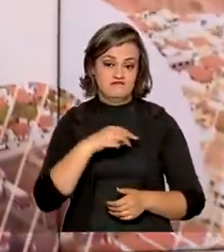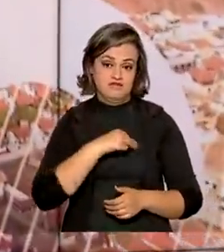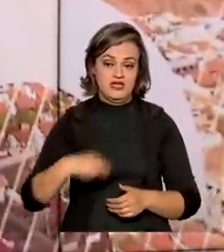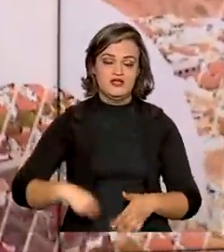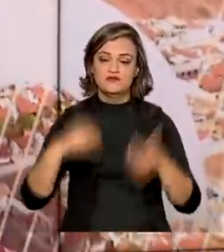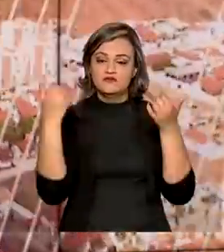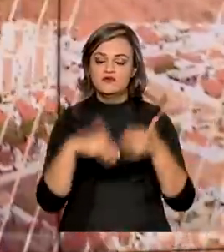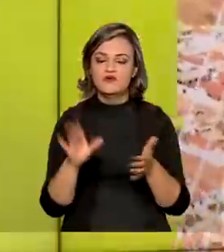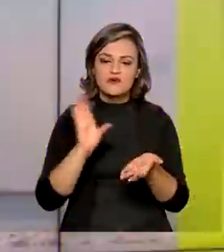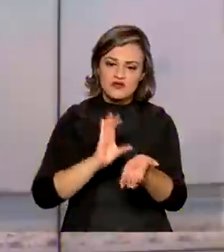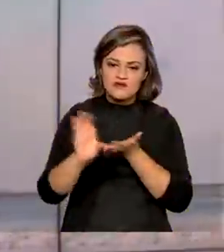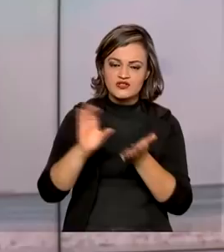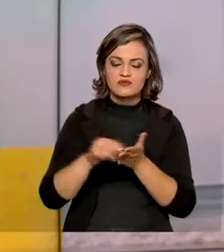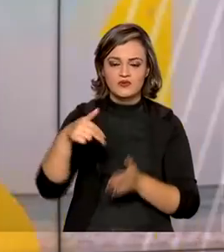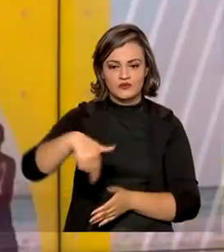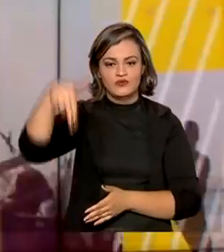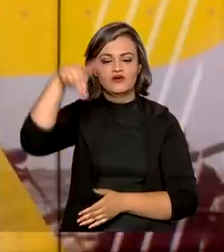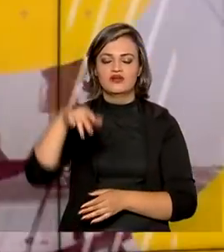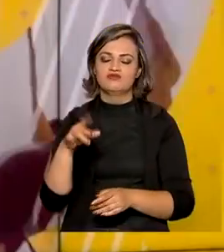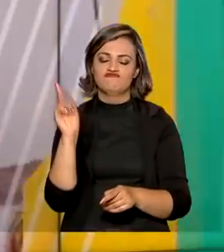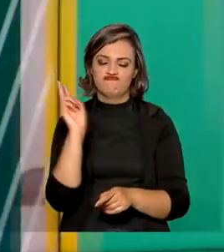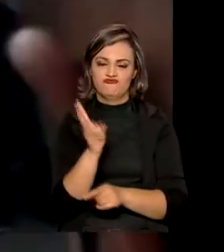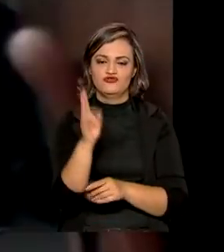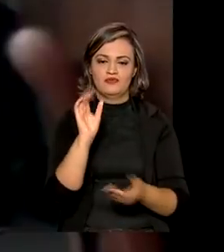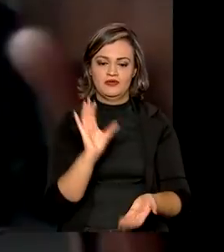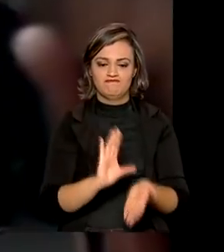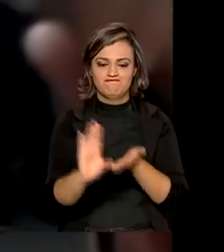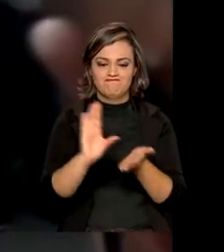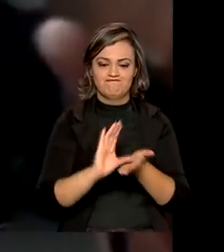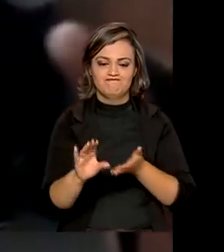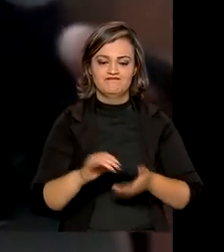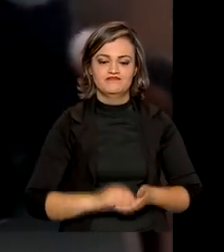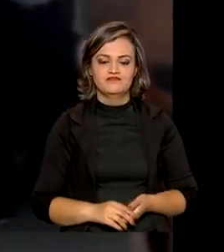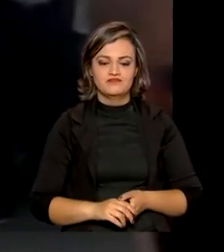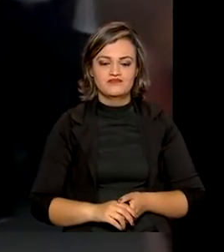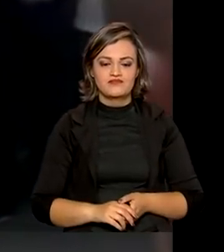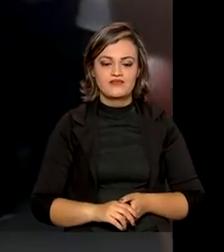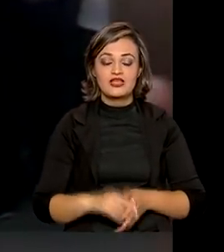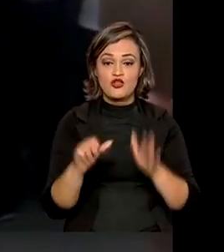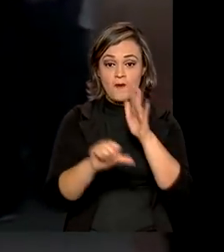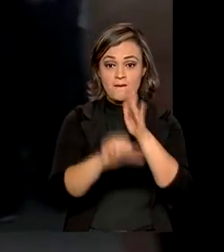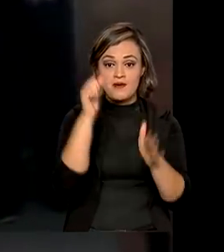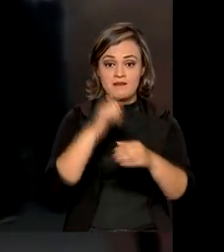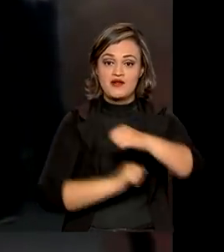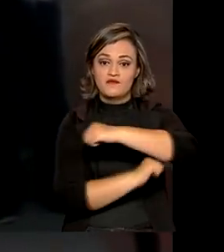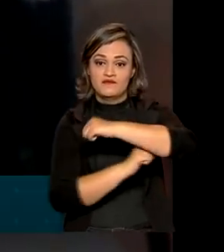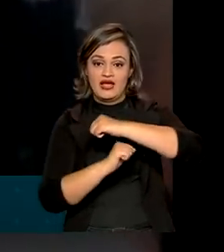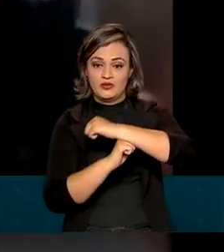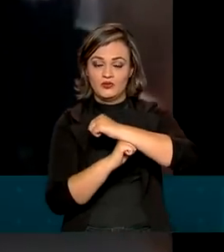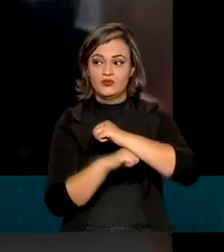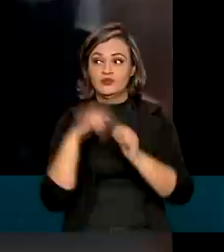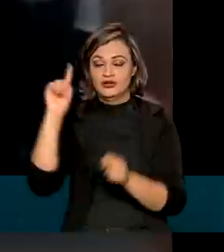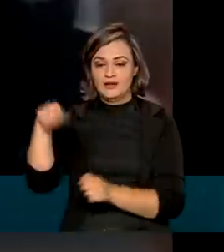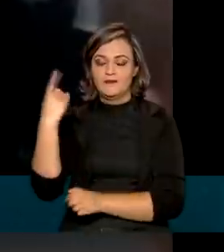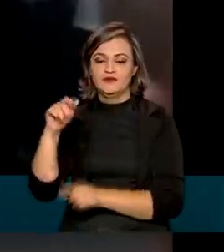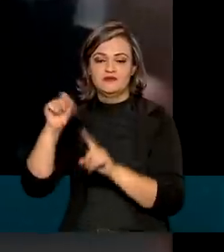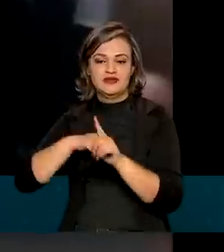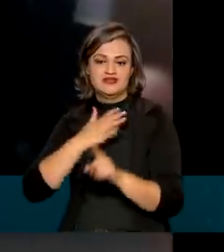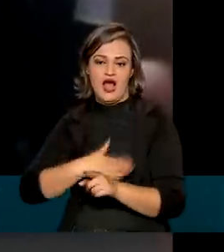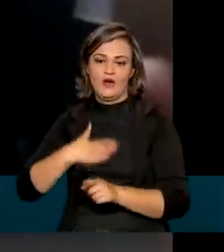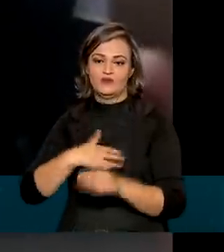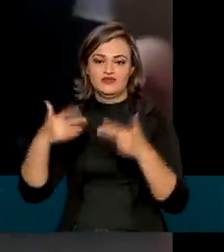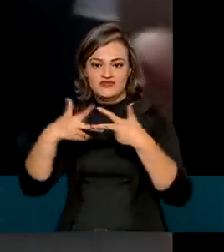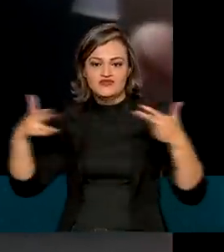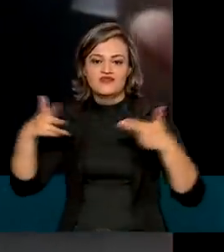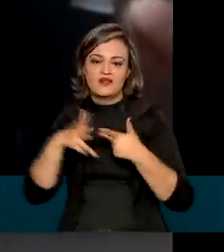Freitas, os investimentos no Nordeste vão continuar. É o primeiro viaduto, porque o segundo vem logo na sequência. Em agosto a gente